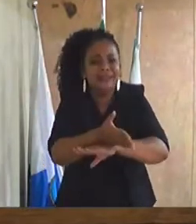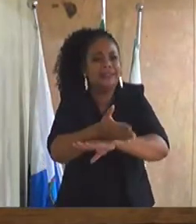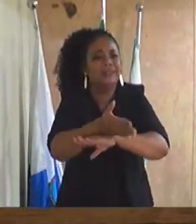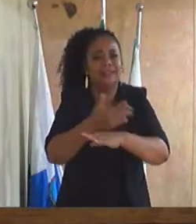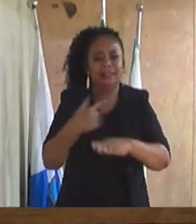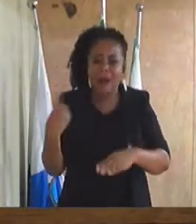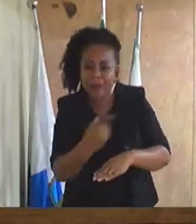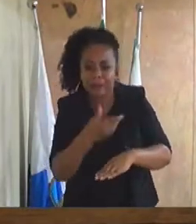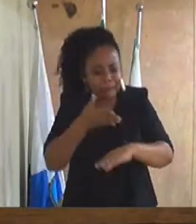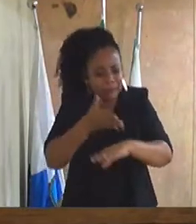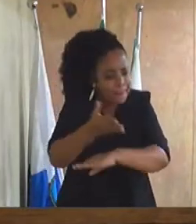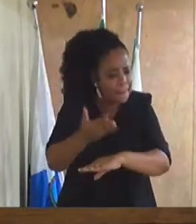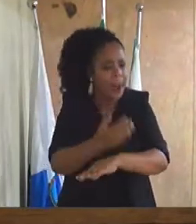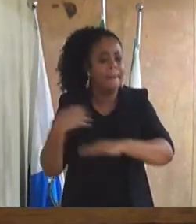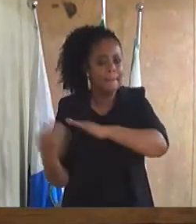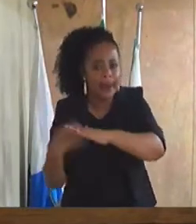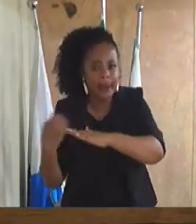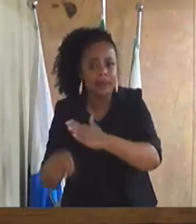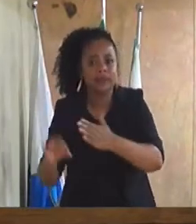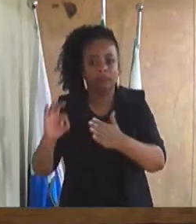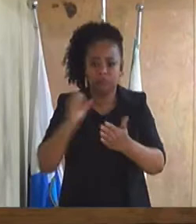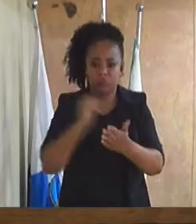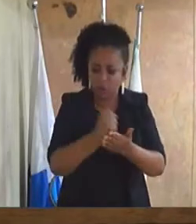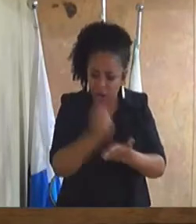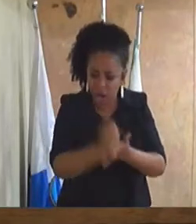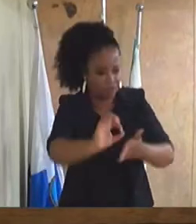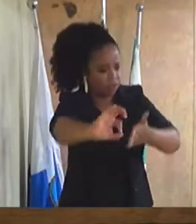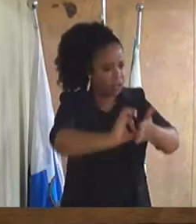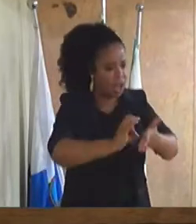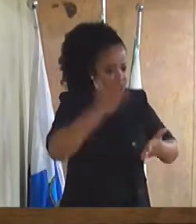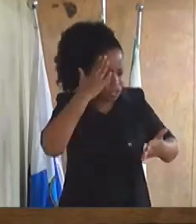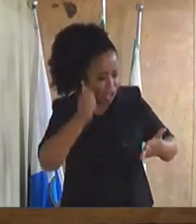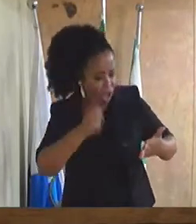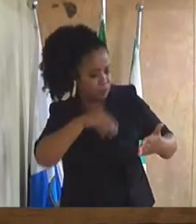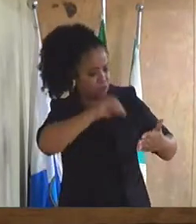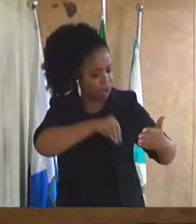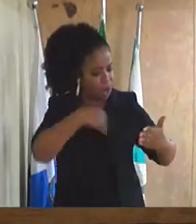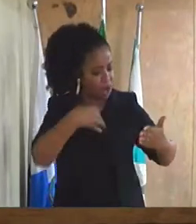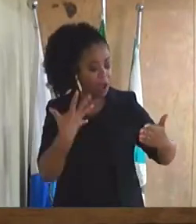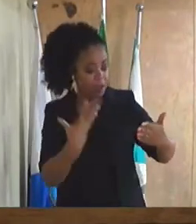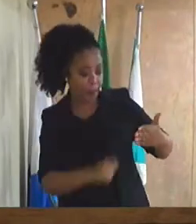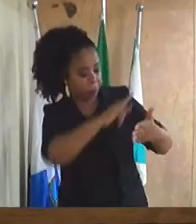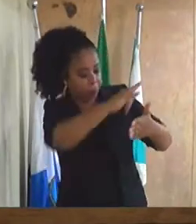e assina o contrato, você sabe o salário que você vai receber. Na objetiva,